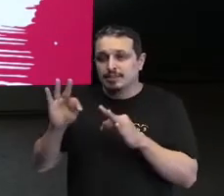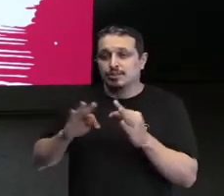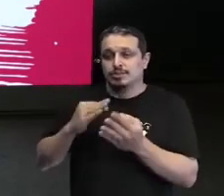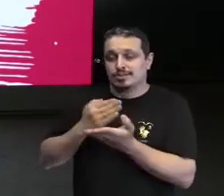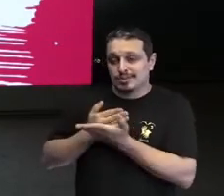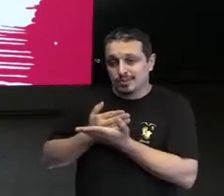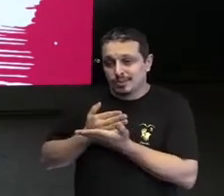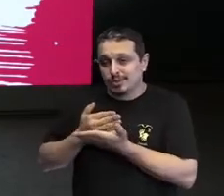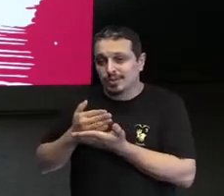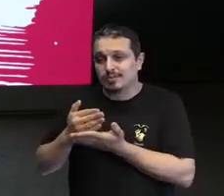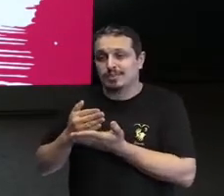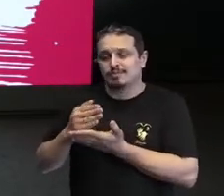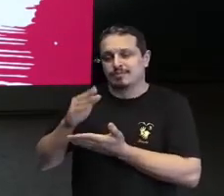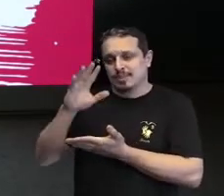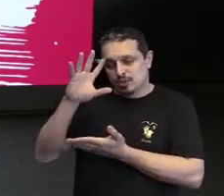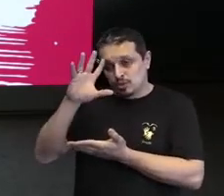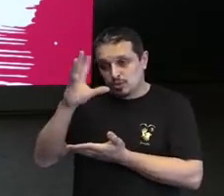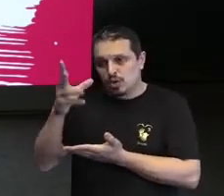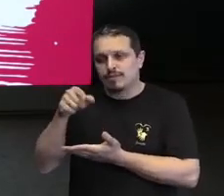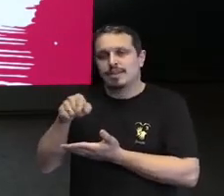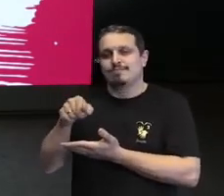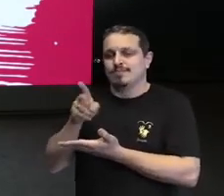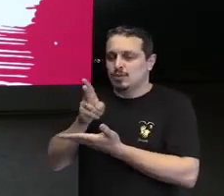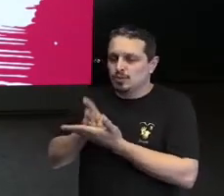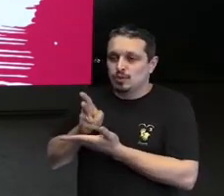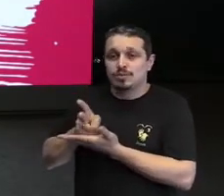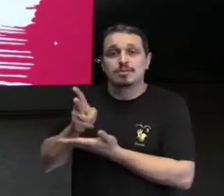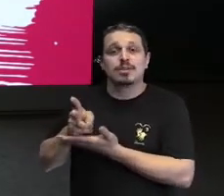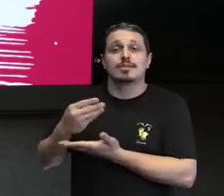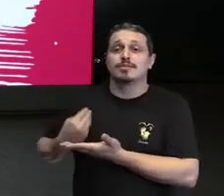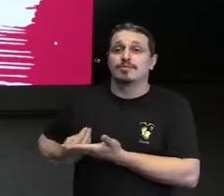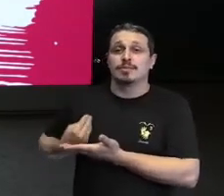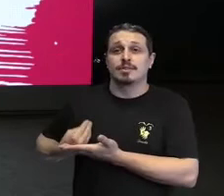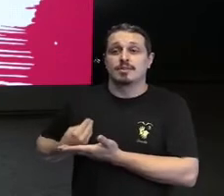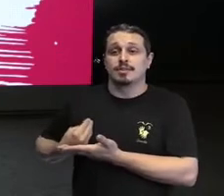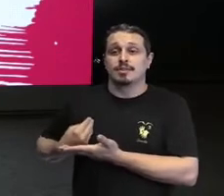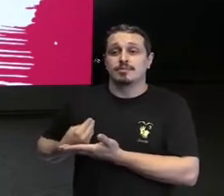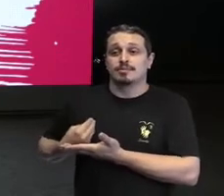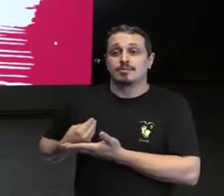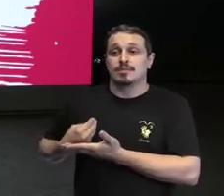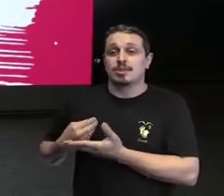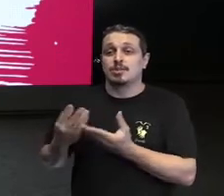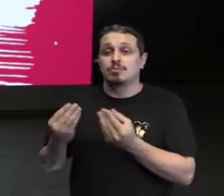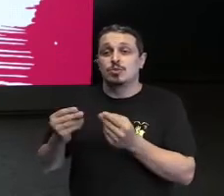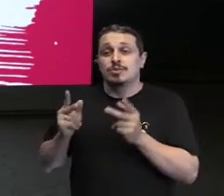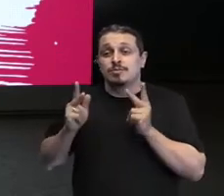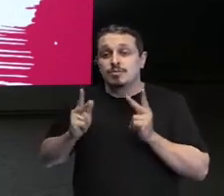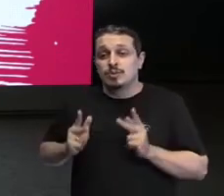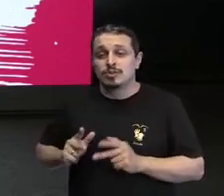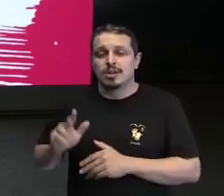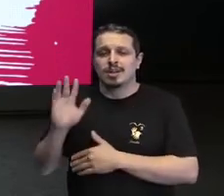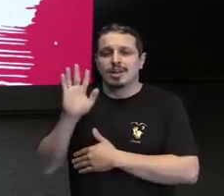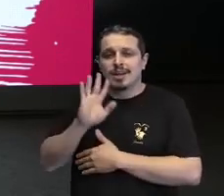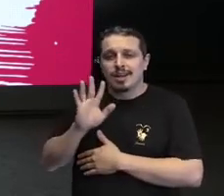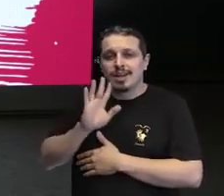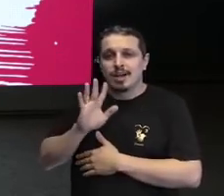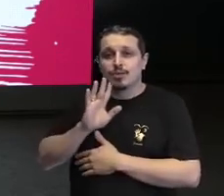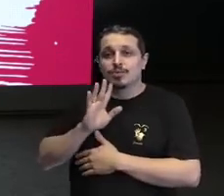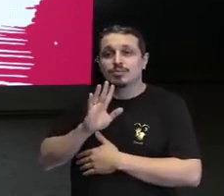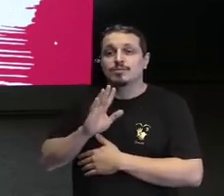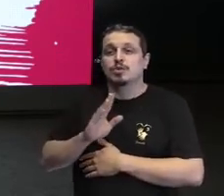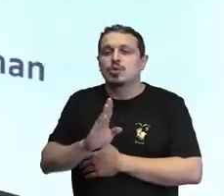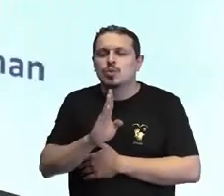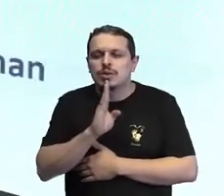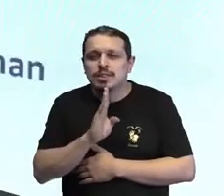Eu resolvi seguir minha vida. Eu resolvi que eu tinha que seguir minha vida. Eu tive apoio de muita gente bacana. Nessa época, conheci a Tavis. Num centro de